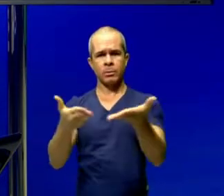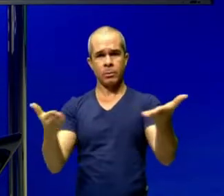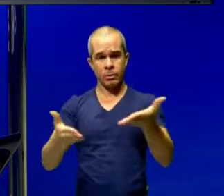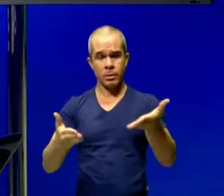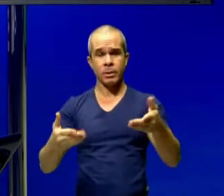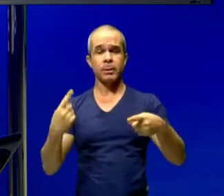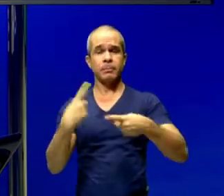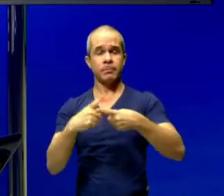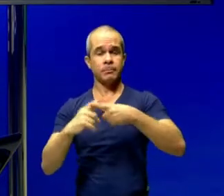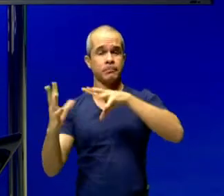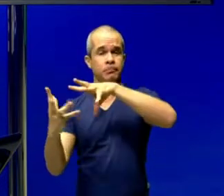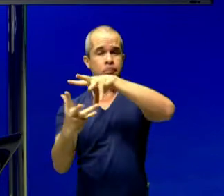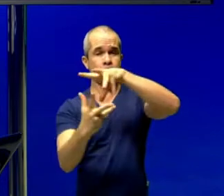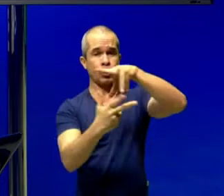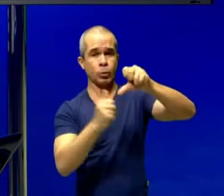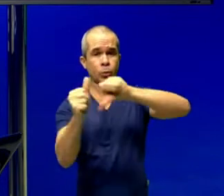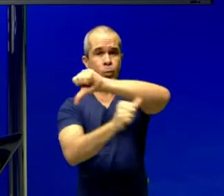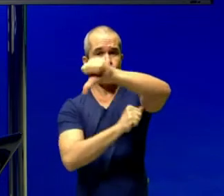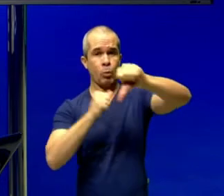global